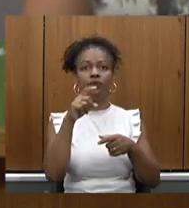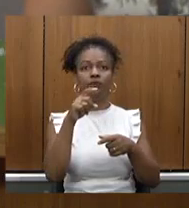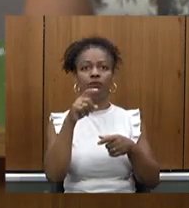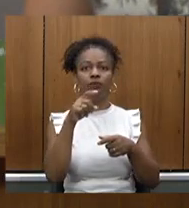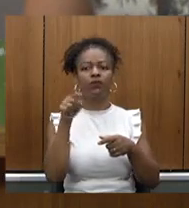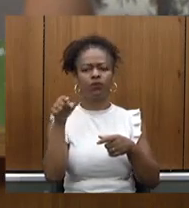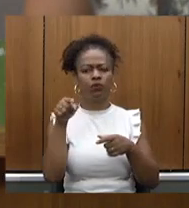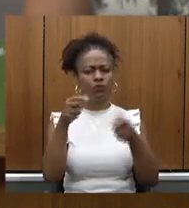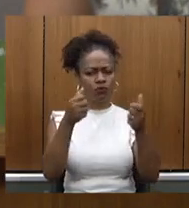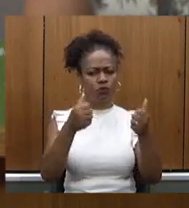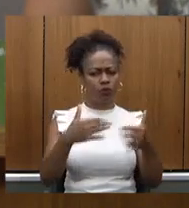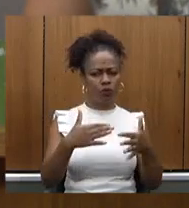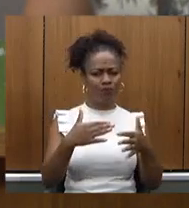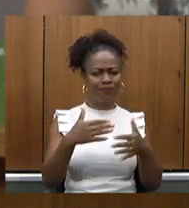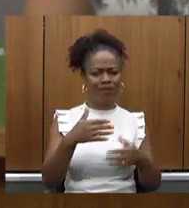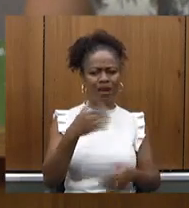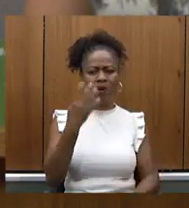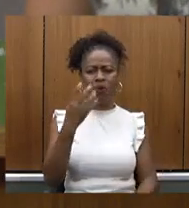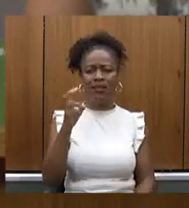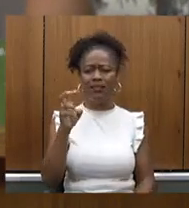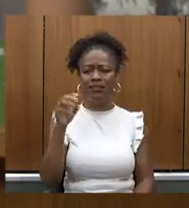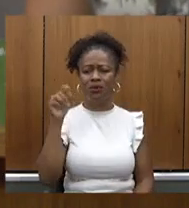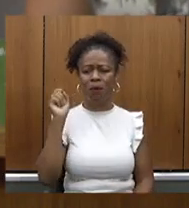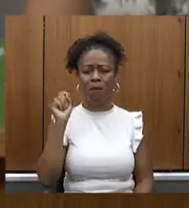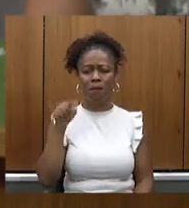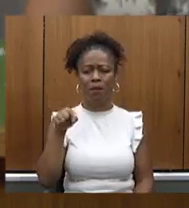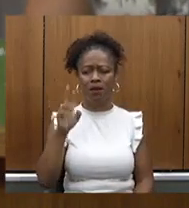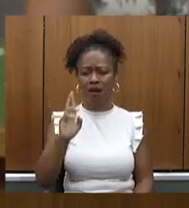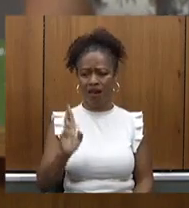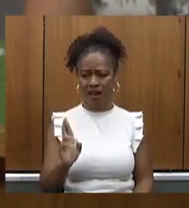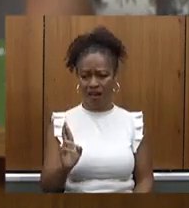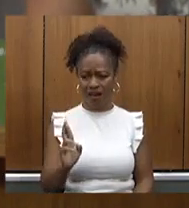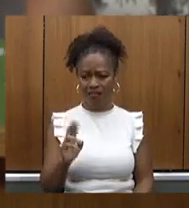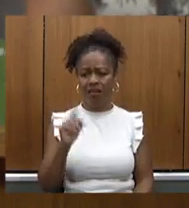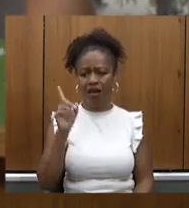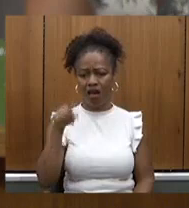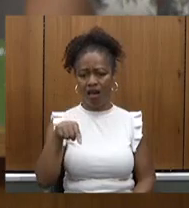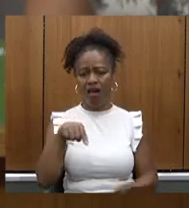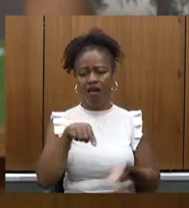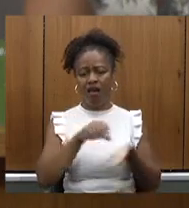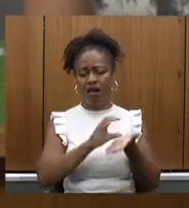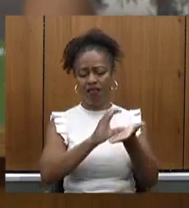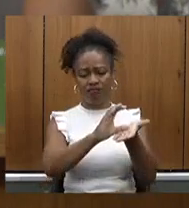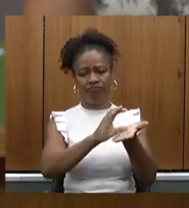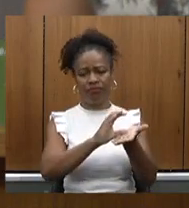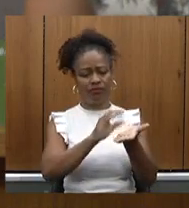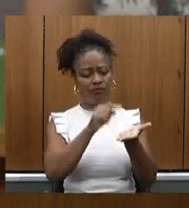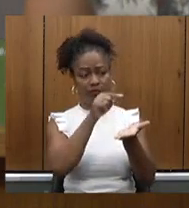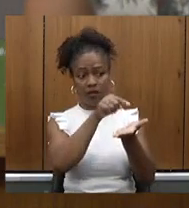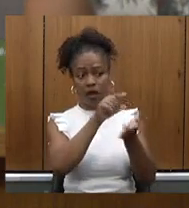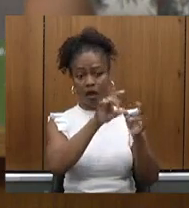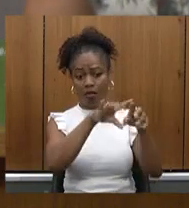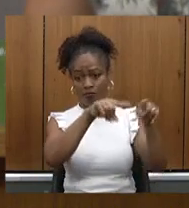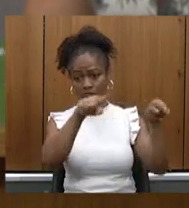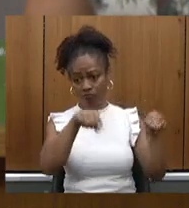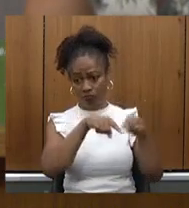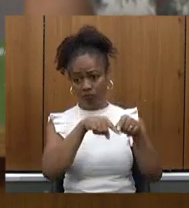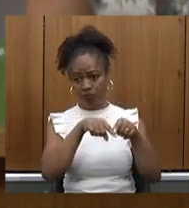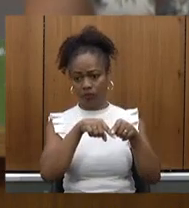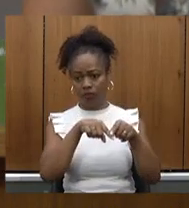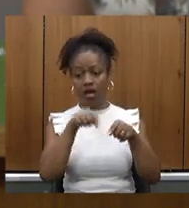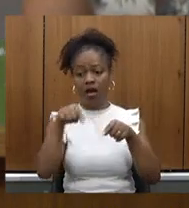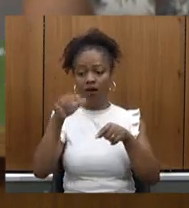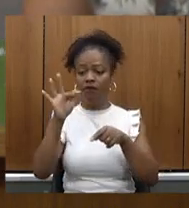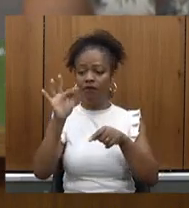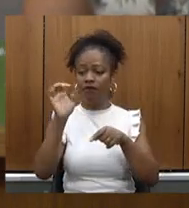cerca de 45 mil reais é o custo do leito e a FEMIG é muito maior mas a gente quando fala em organização social em